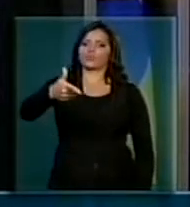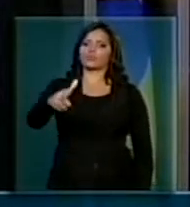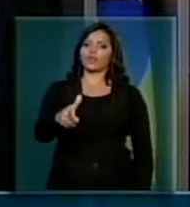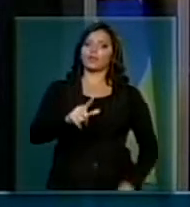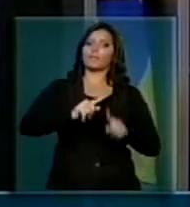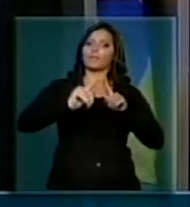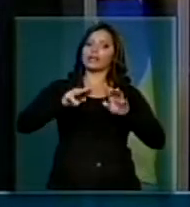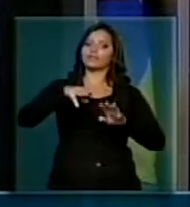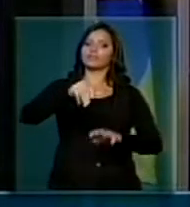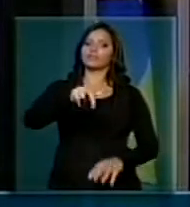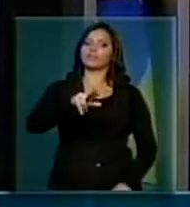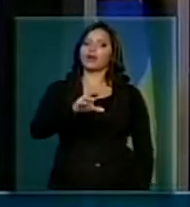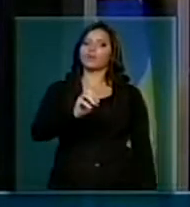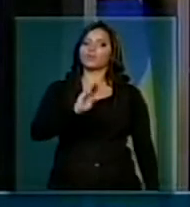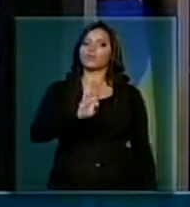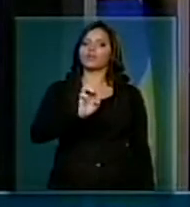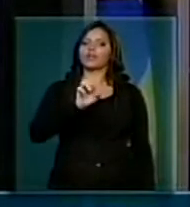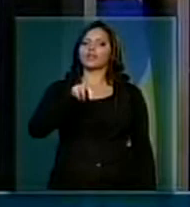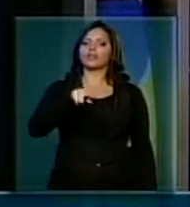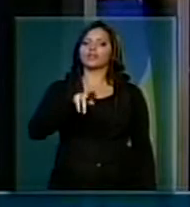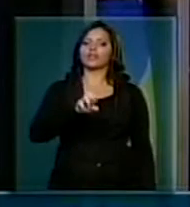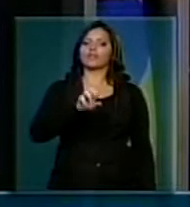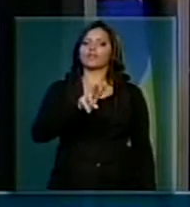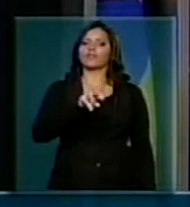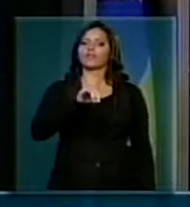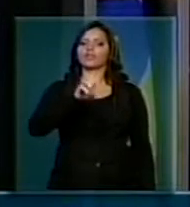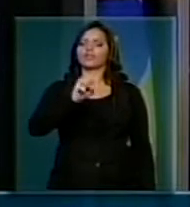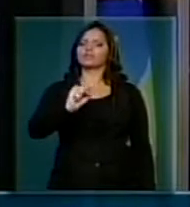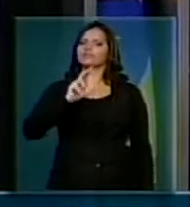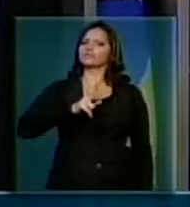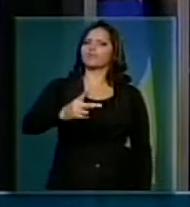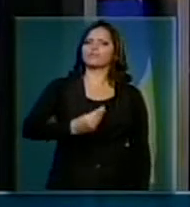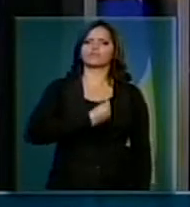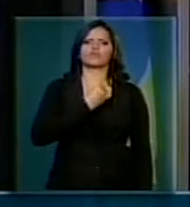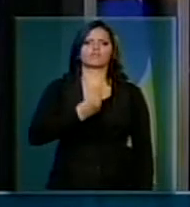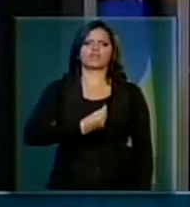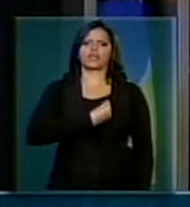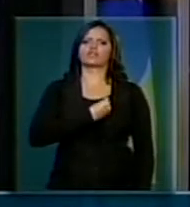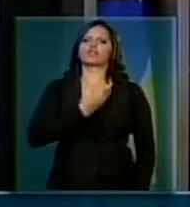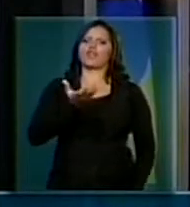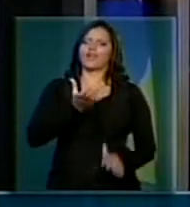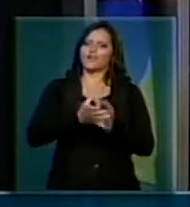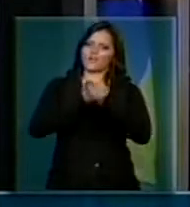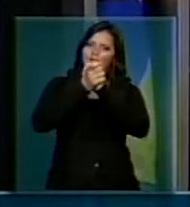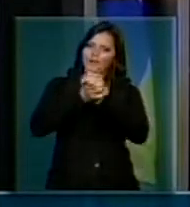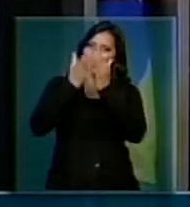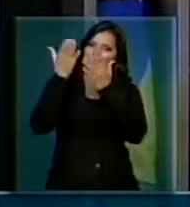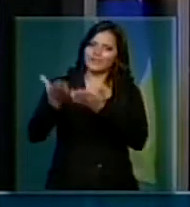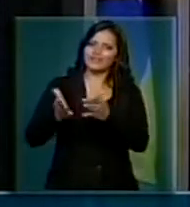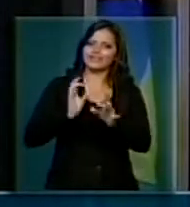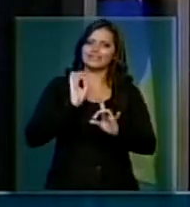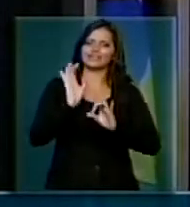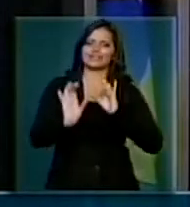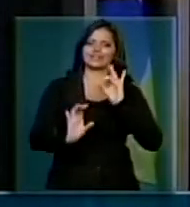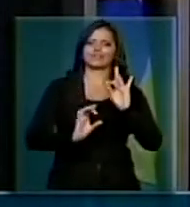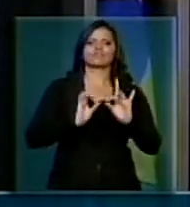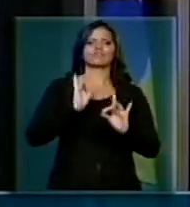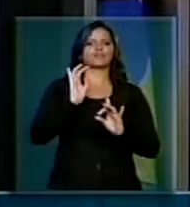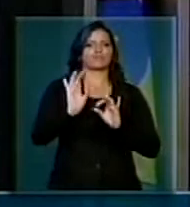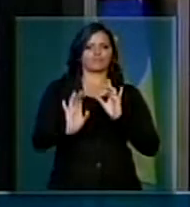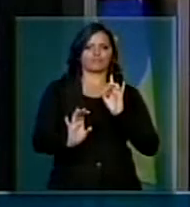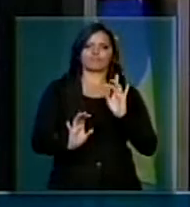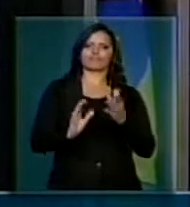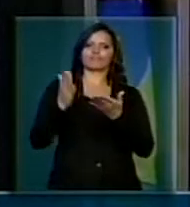Benevides tem prestigiado todo esse espaço e eu quero aqui lhe cumprimentar, especialmente na mesa,